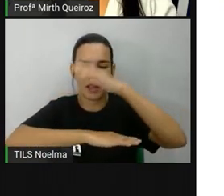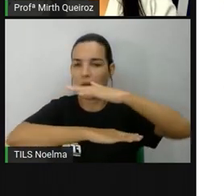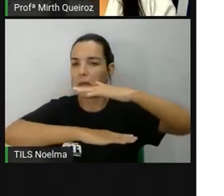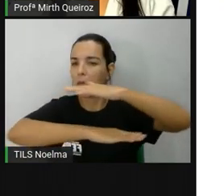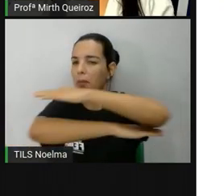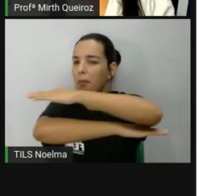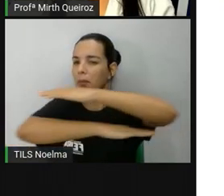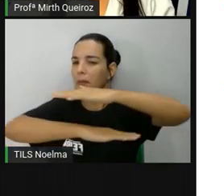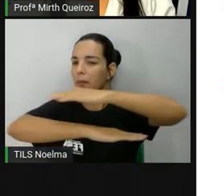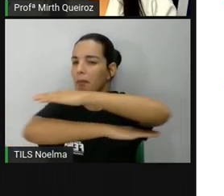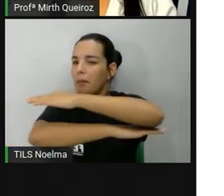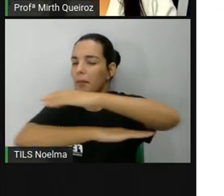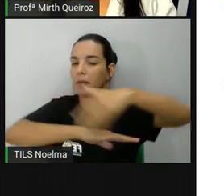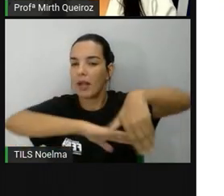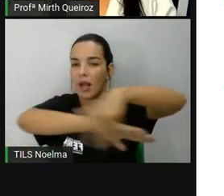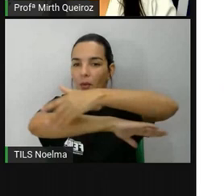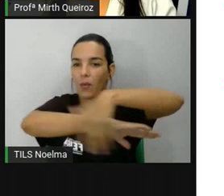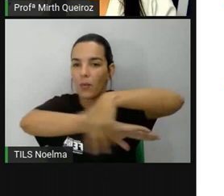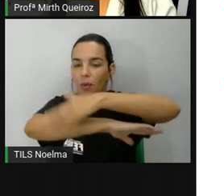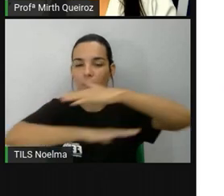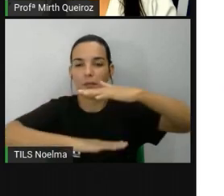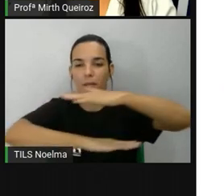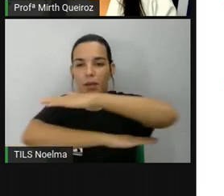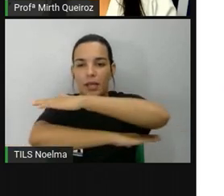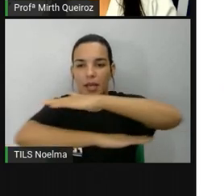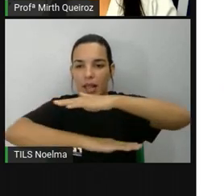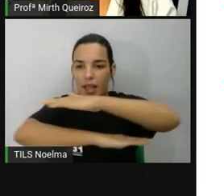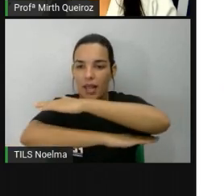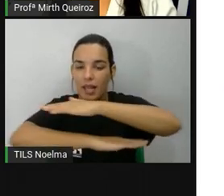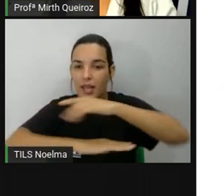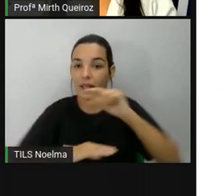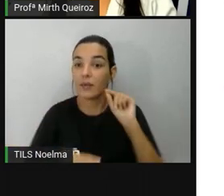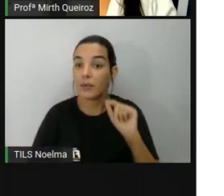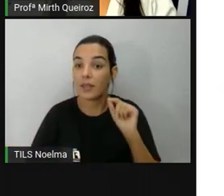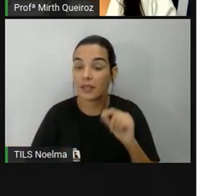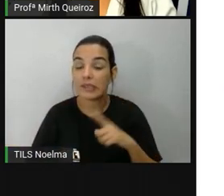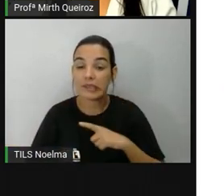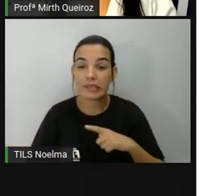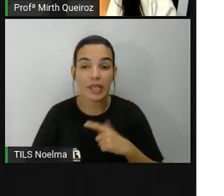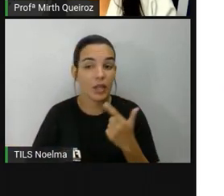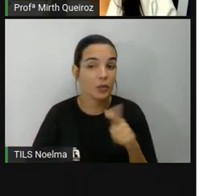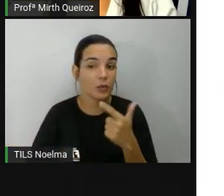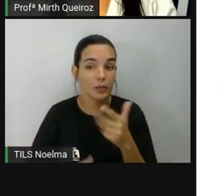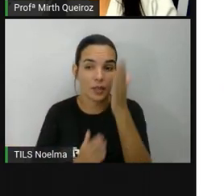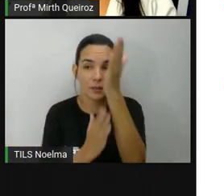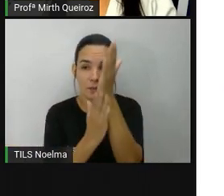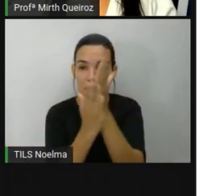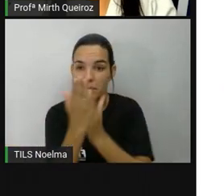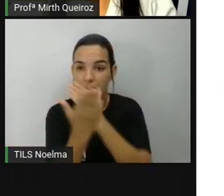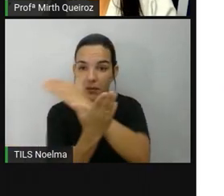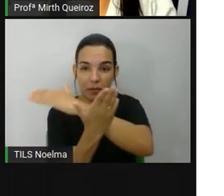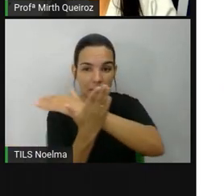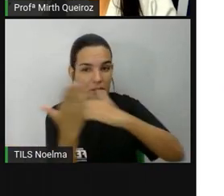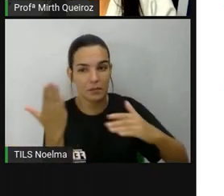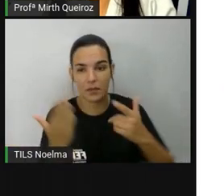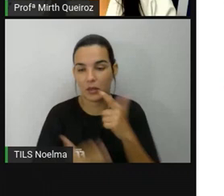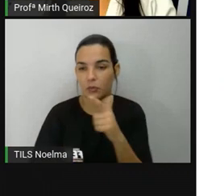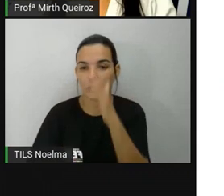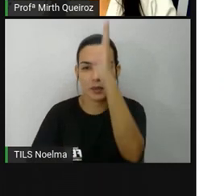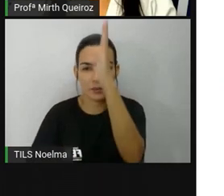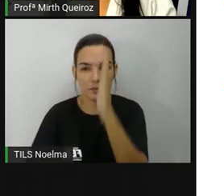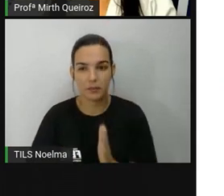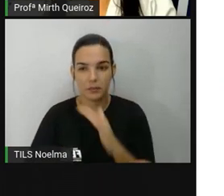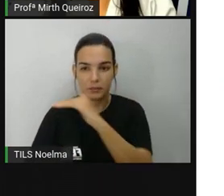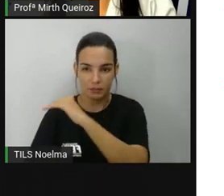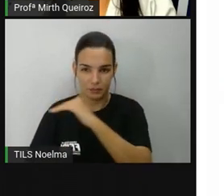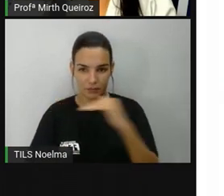paralela? Vocês lembram? Nós vimos que ruas paralelas são ruas que não se cruzam, né? E que